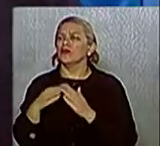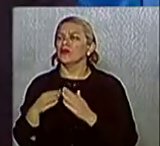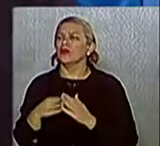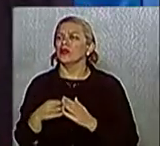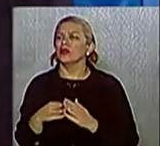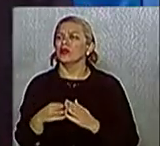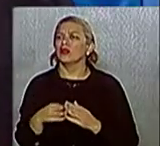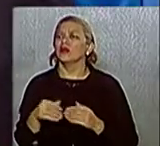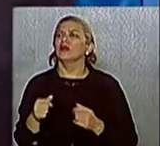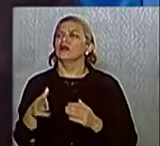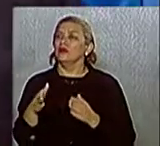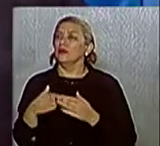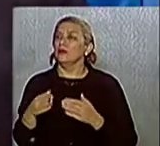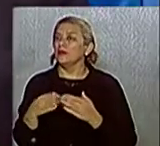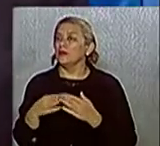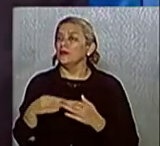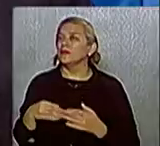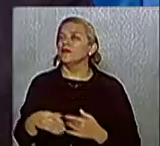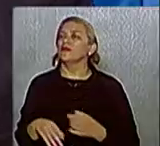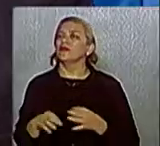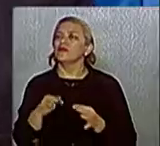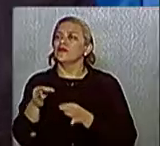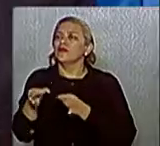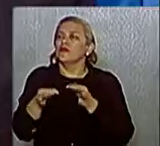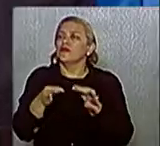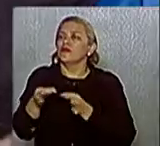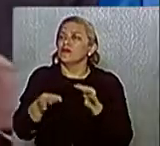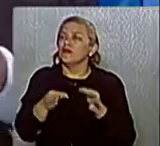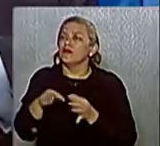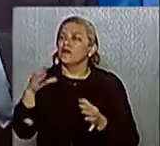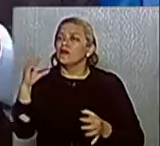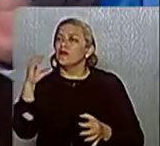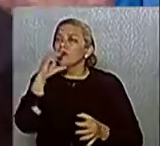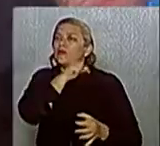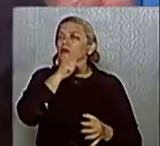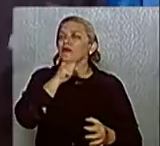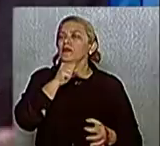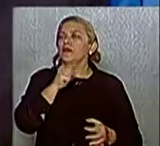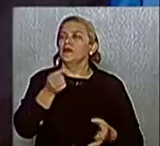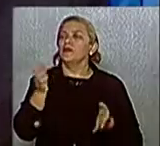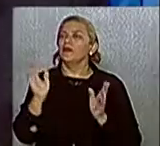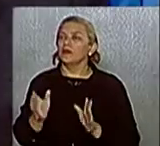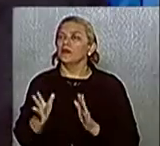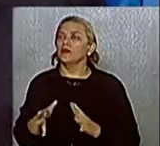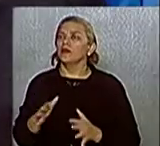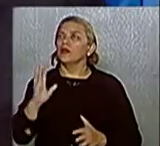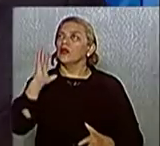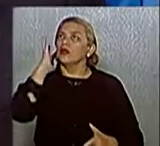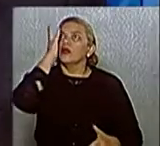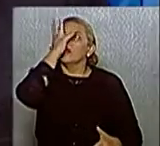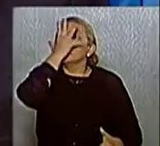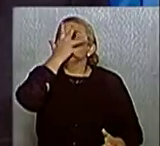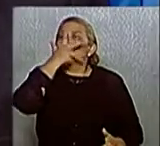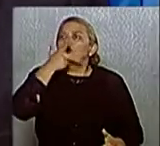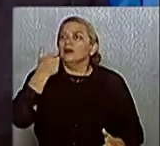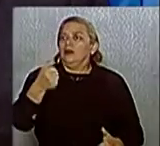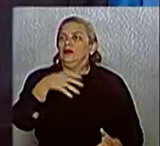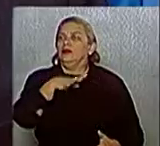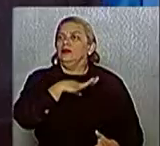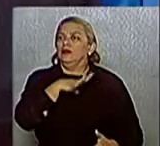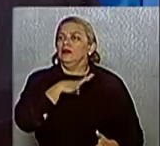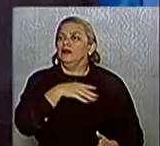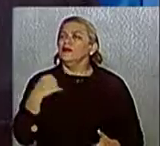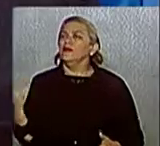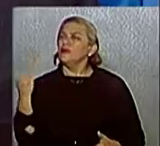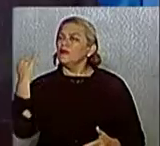pedindo misericórdia. E nós restauramos. Aliás, é um cartão postal hoje da cidade. Então é importante